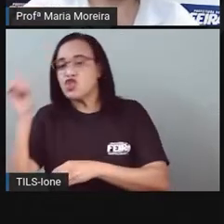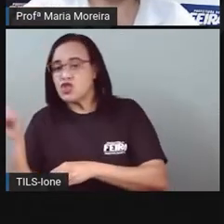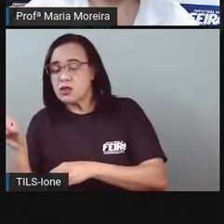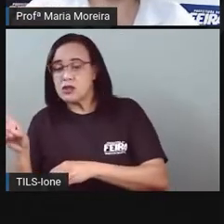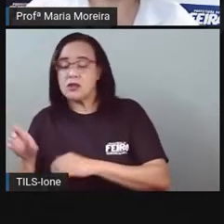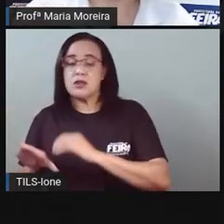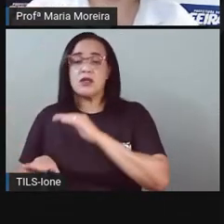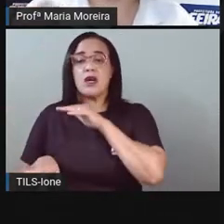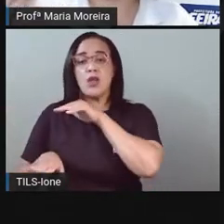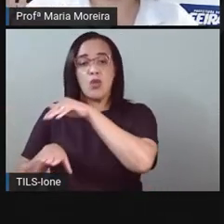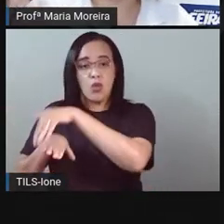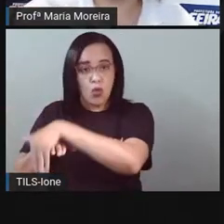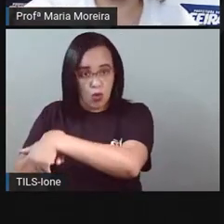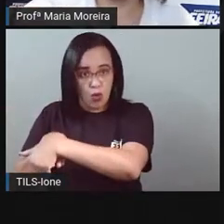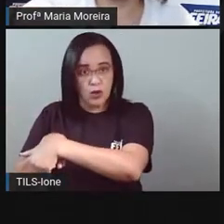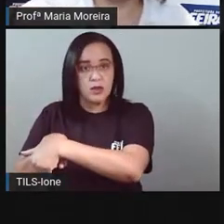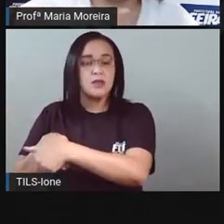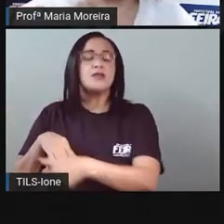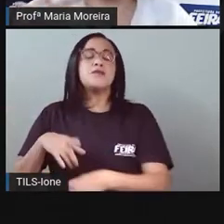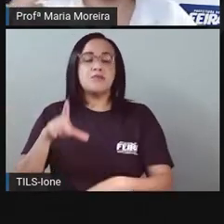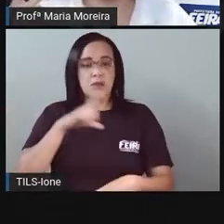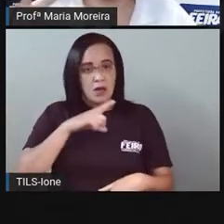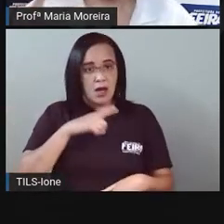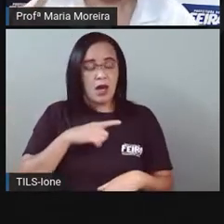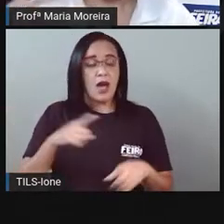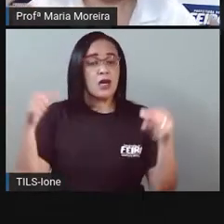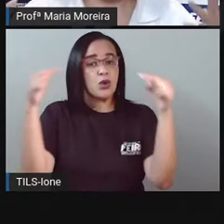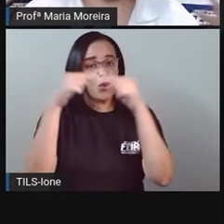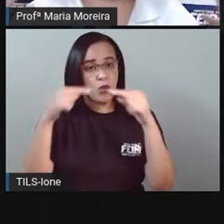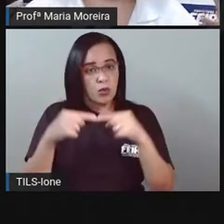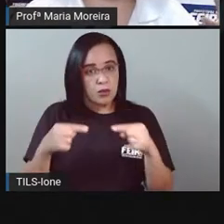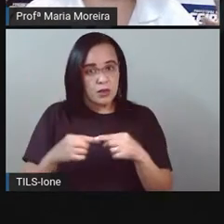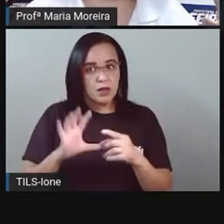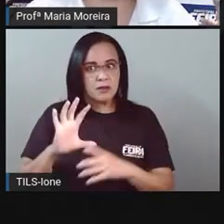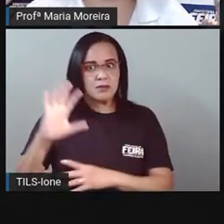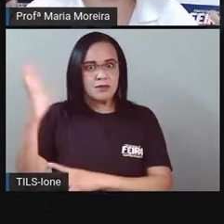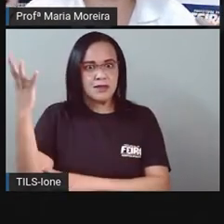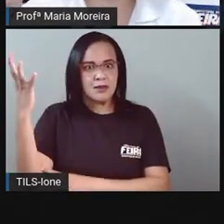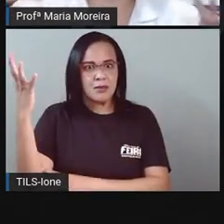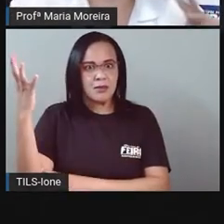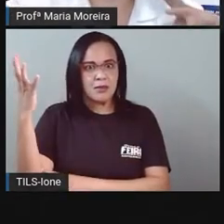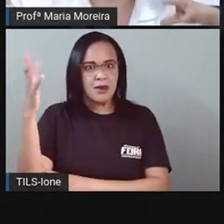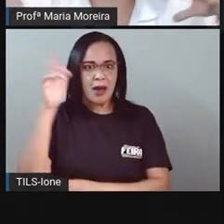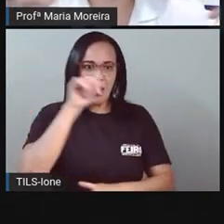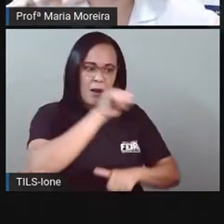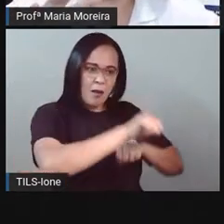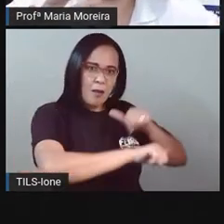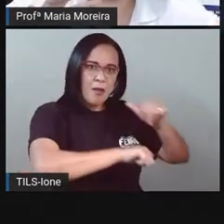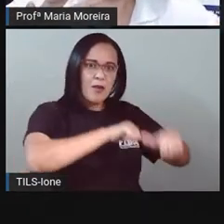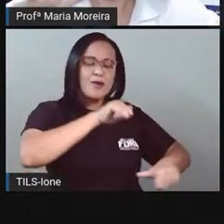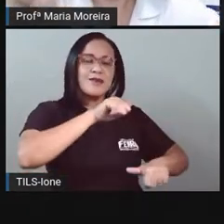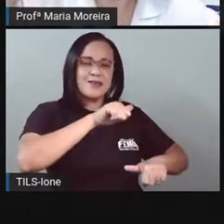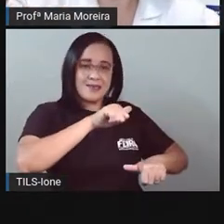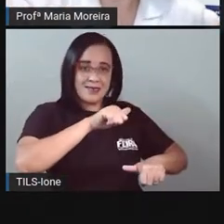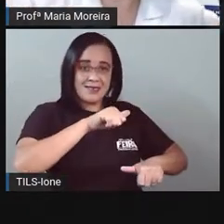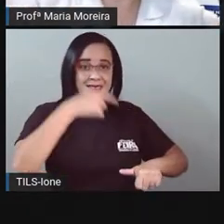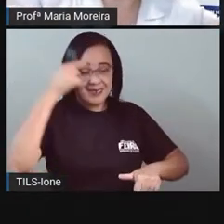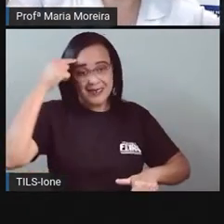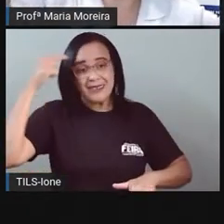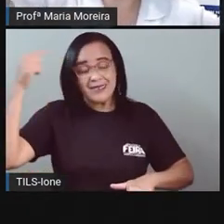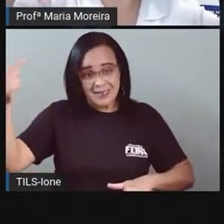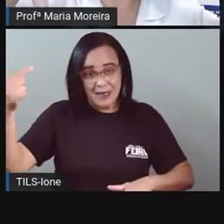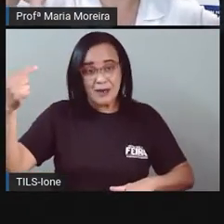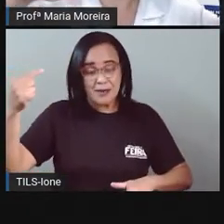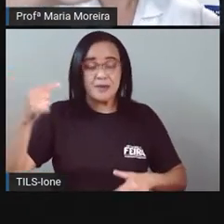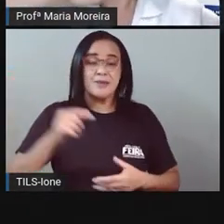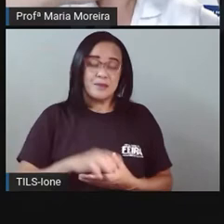ano e por conta de todo esse ano. Como assim as estações? Porque, olha, olha só o que tem aí. Em determinado